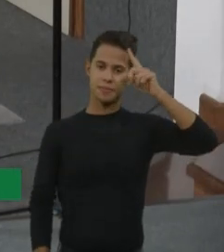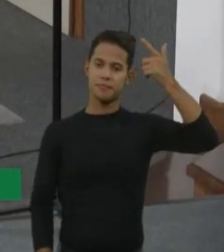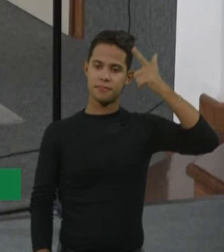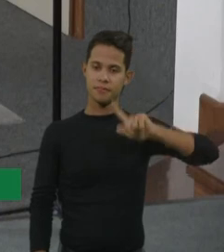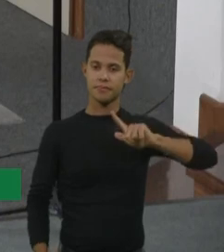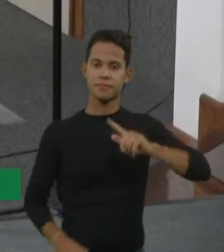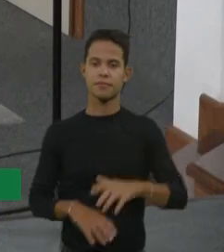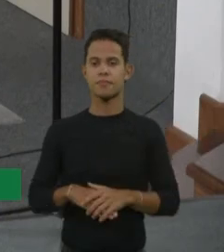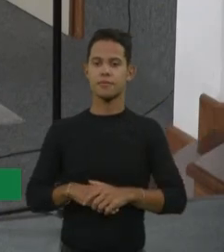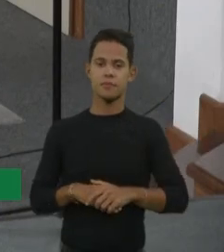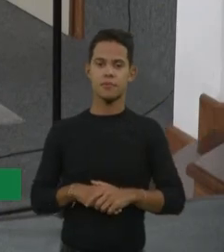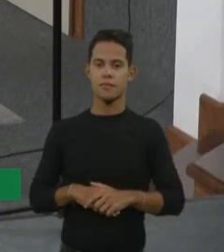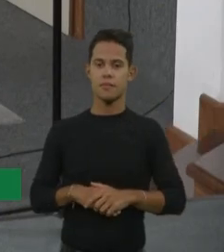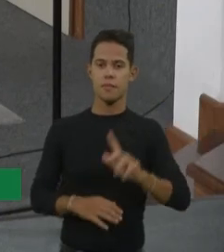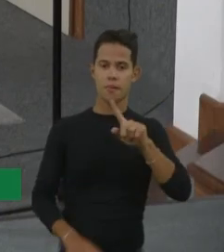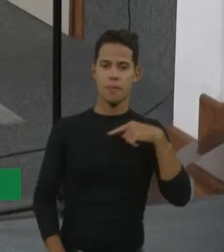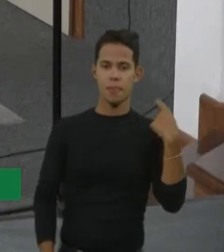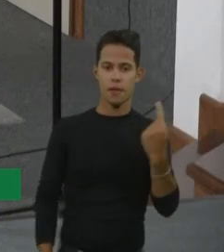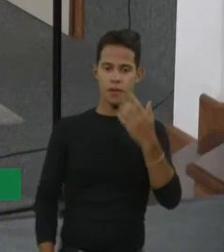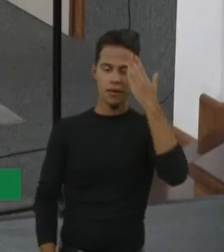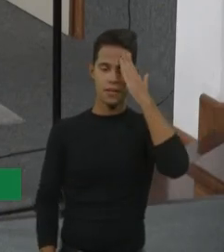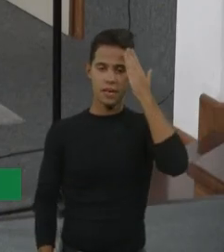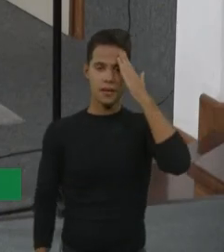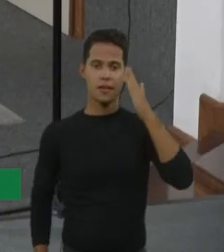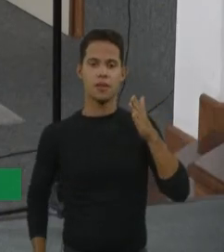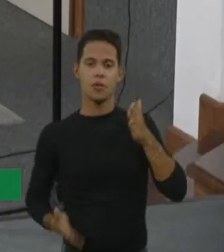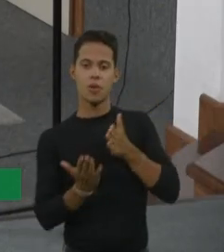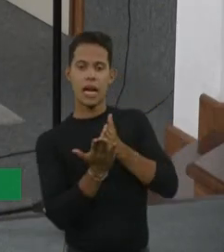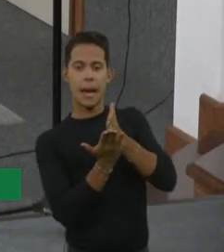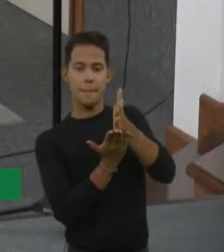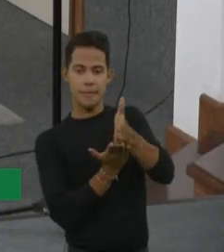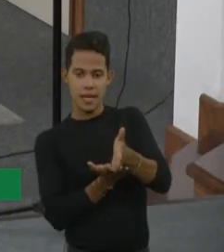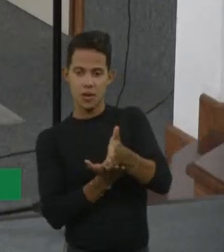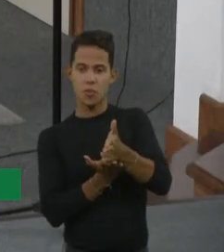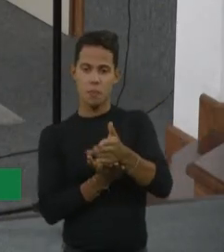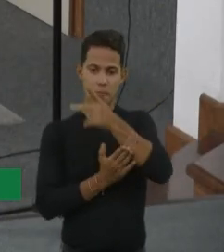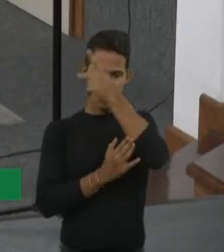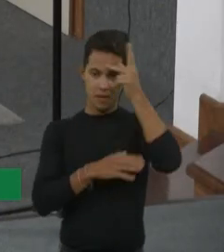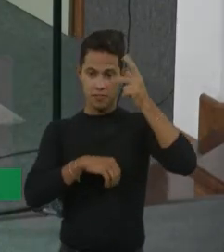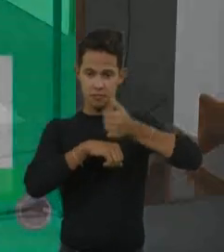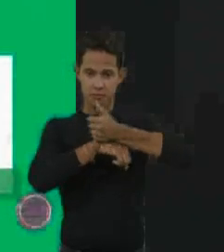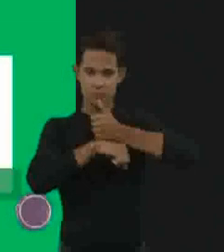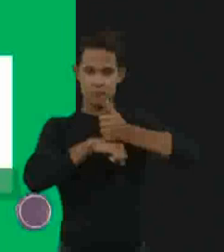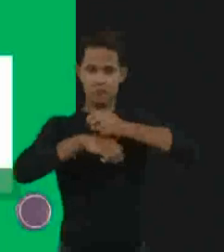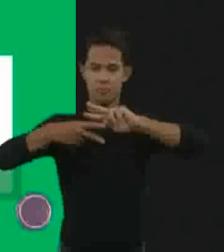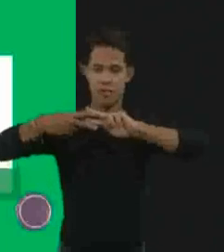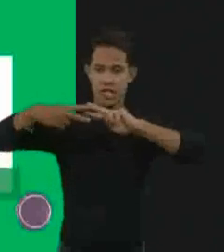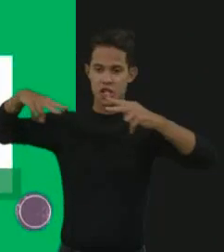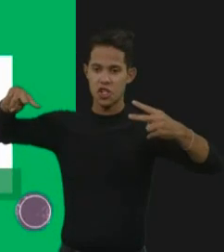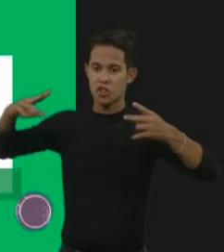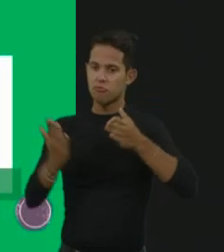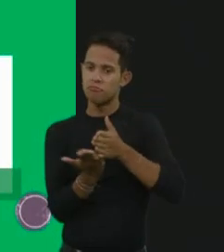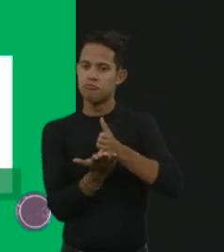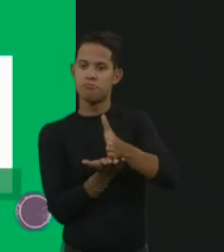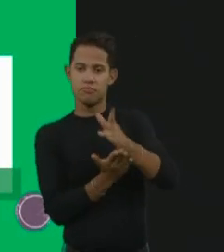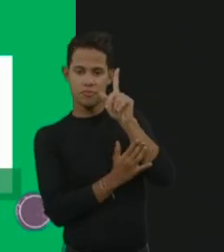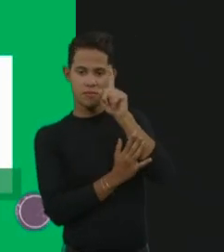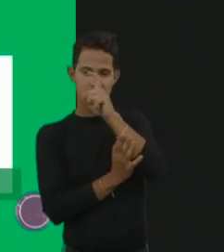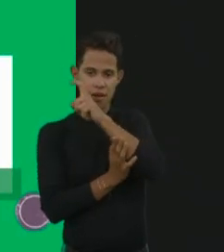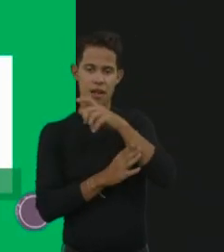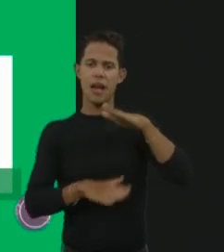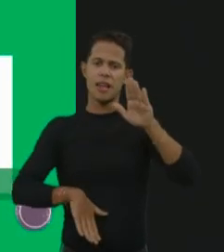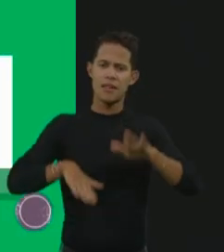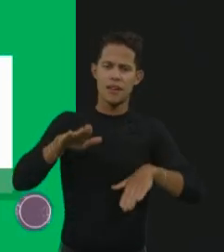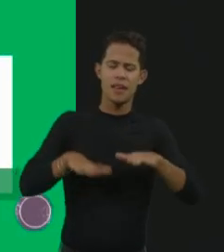A gente sabe que, infelizmente, o caminho até chegar no geneticista é difícil, é tortuoso, né? Geralmente, essas famílias passam